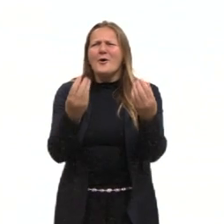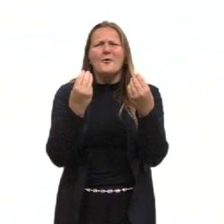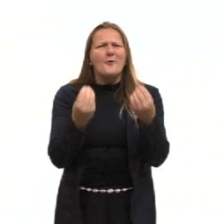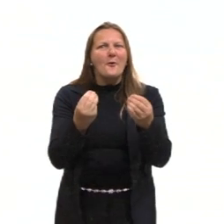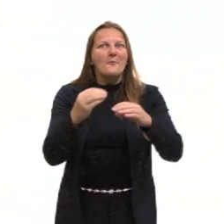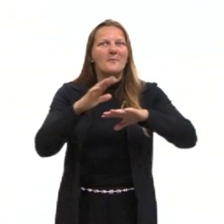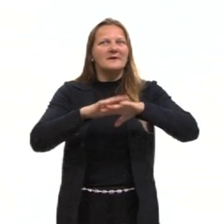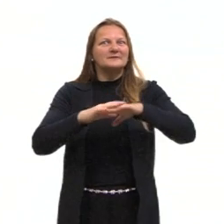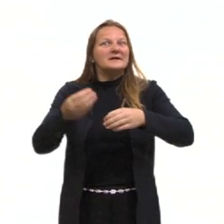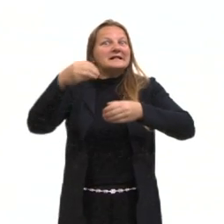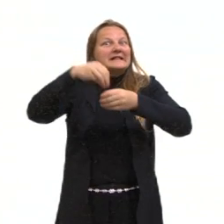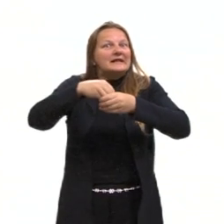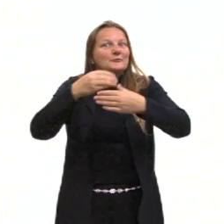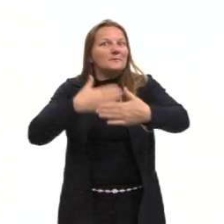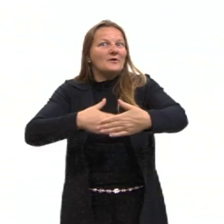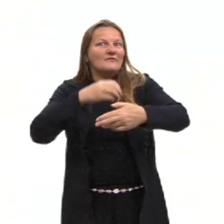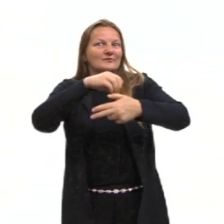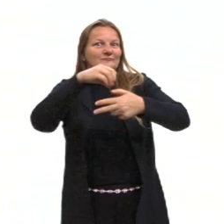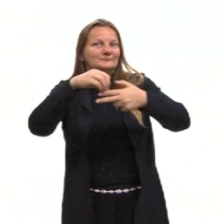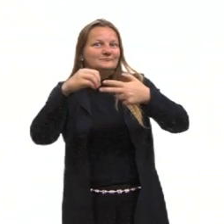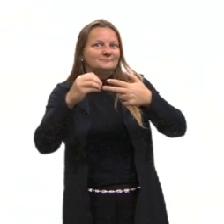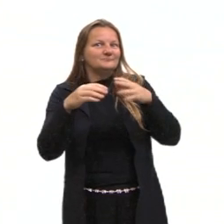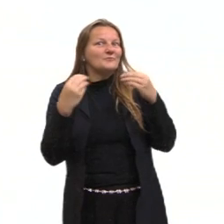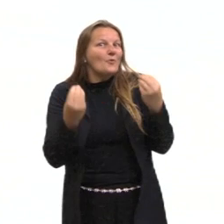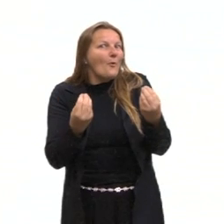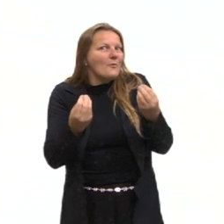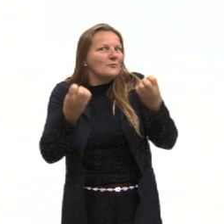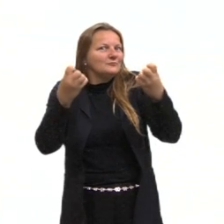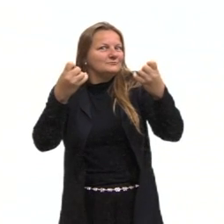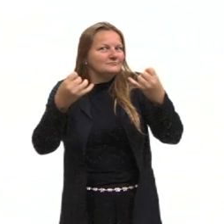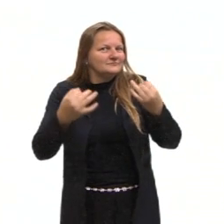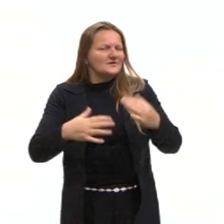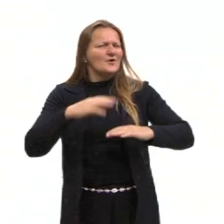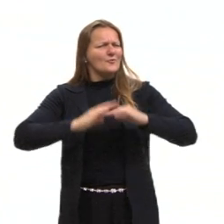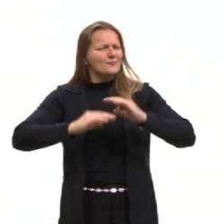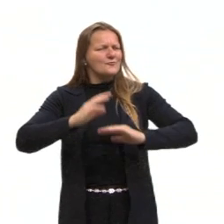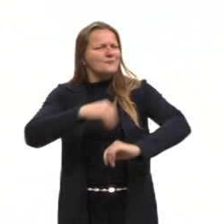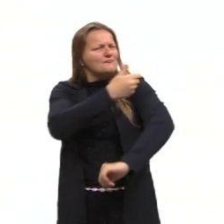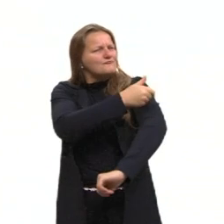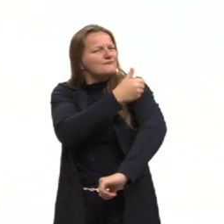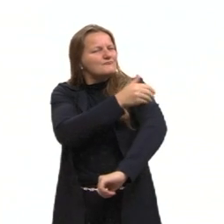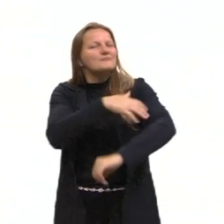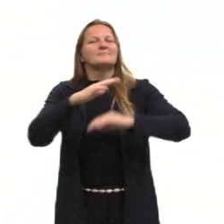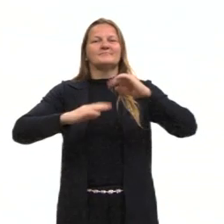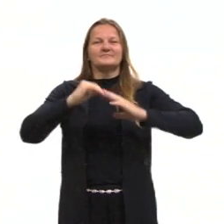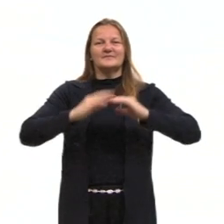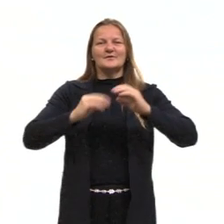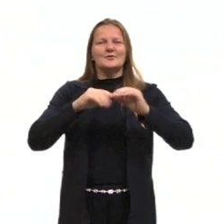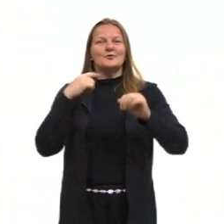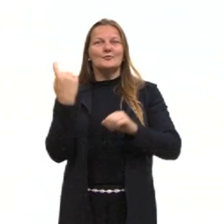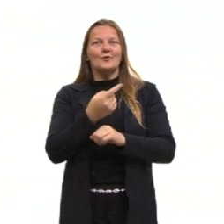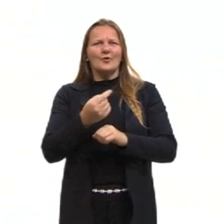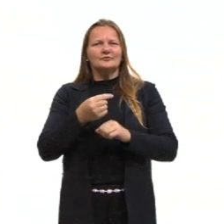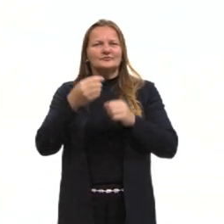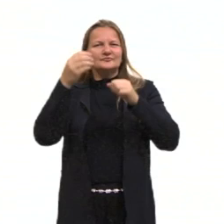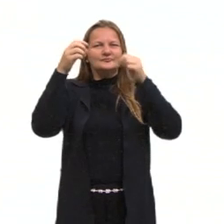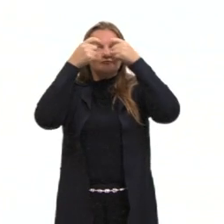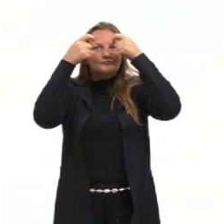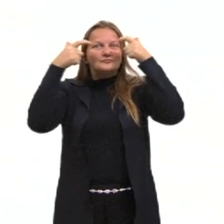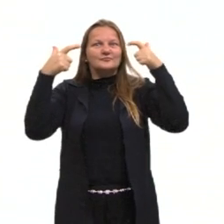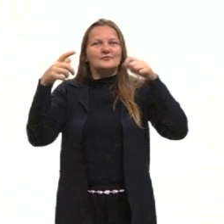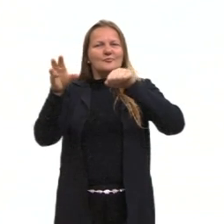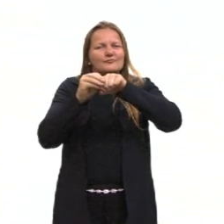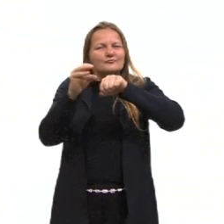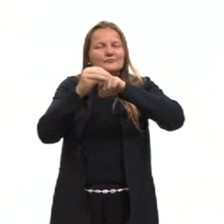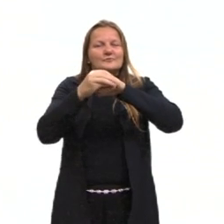matemática no ENEM? Vamos dar uma praticada nos conhecimentos que nós adquirimos até então, dar